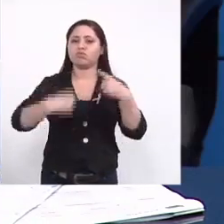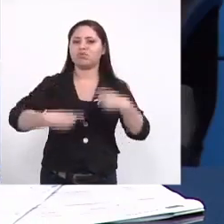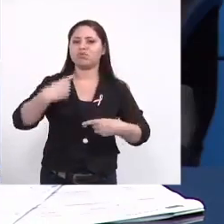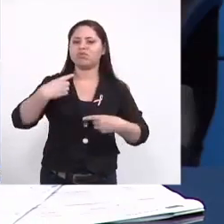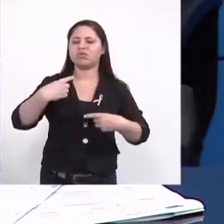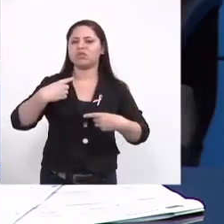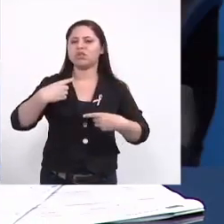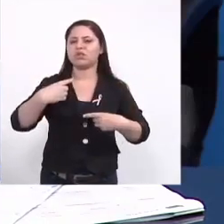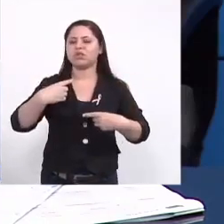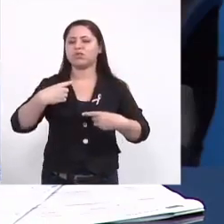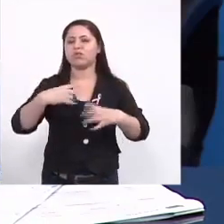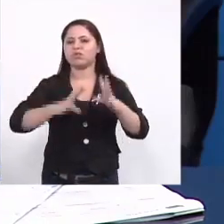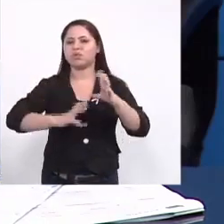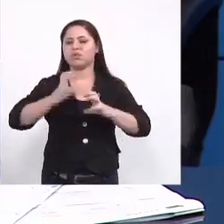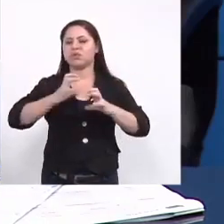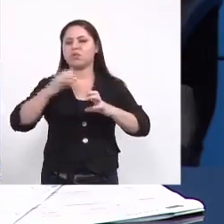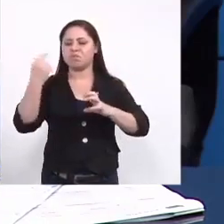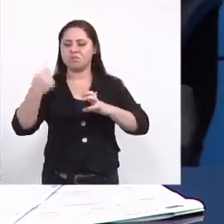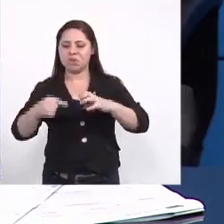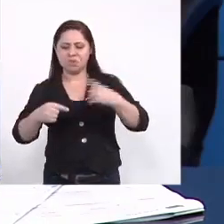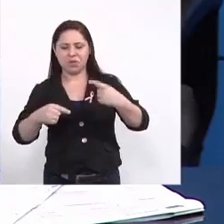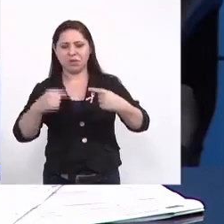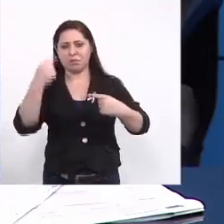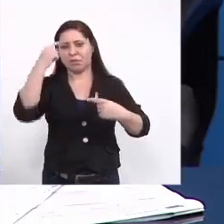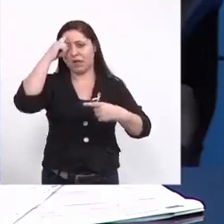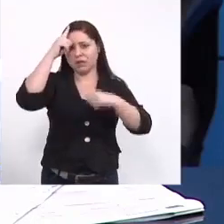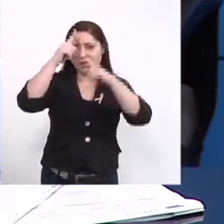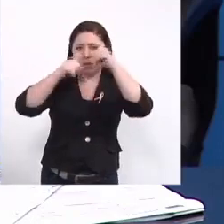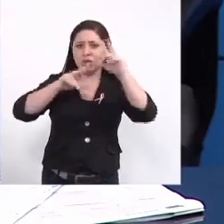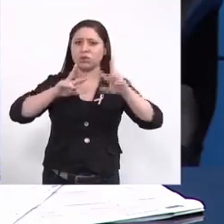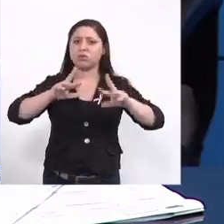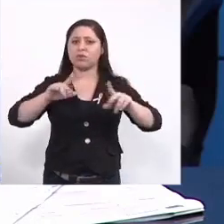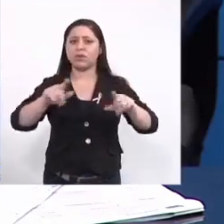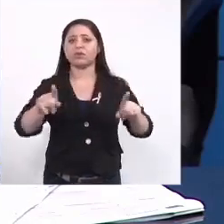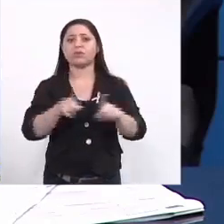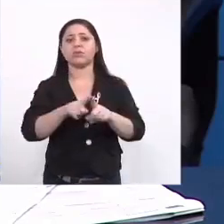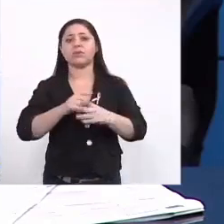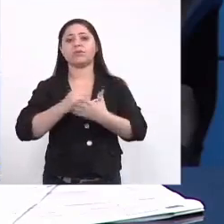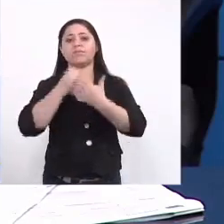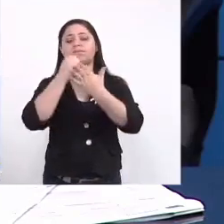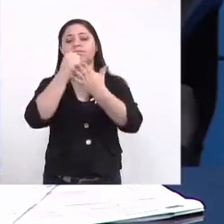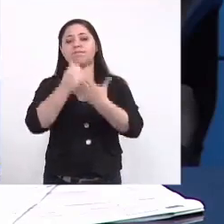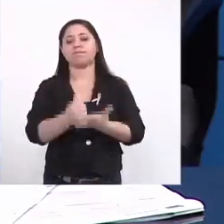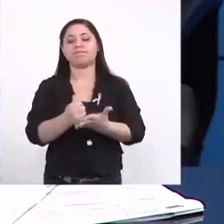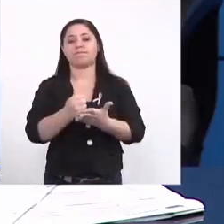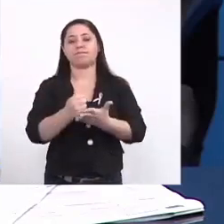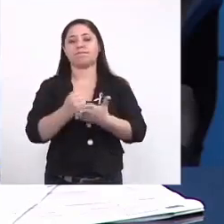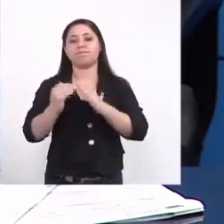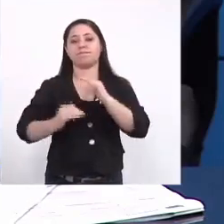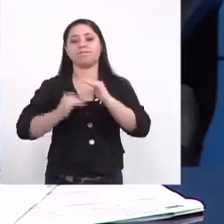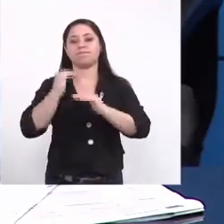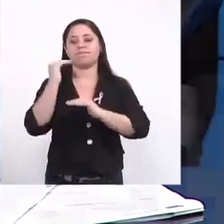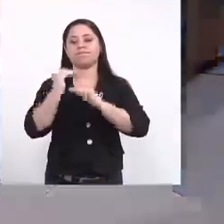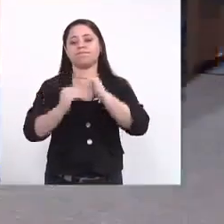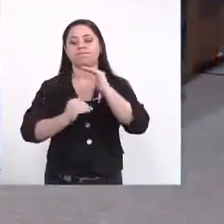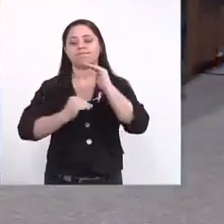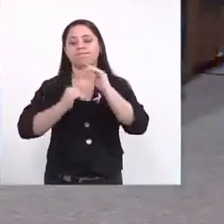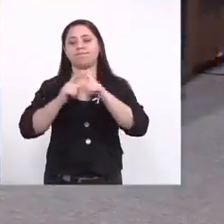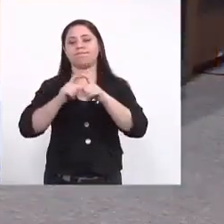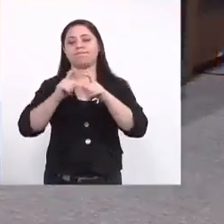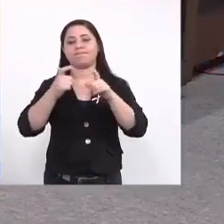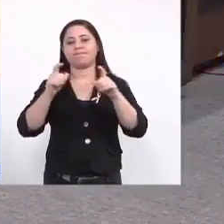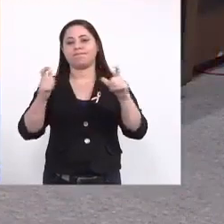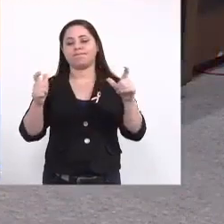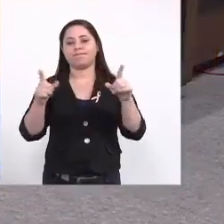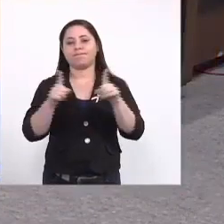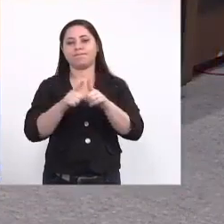divergência de posicionamento de ideias isso nos ajuda a avançar evoluir a crescer